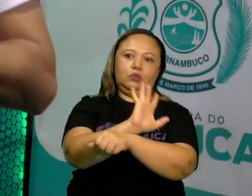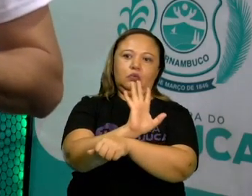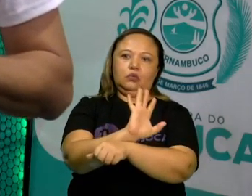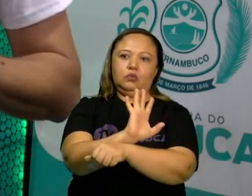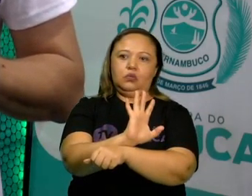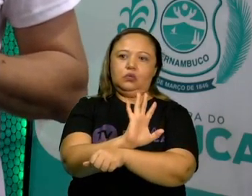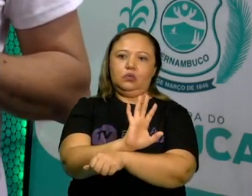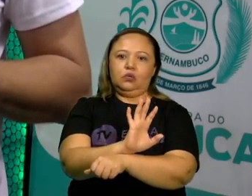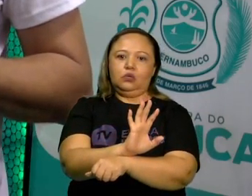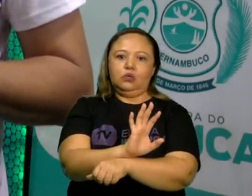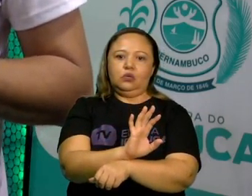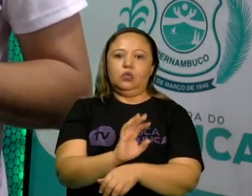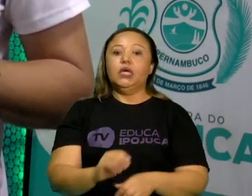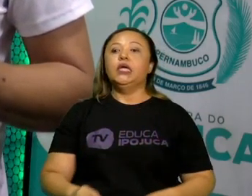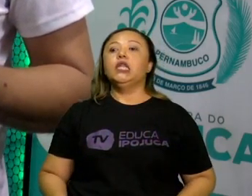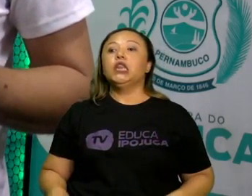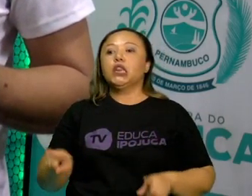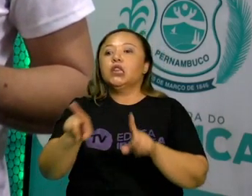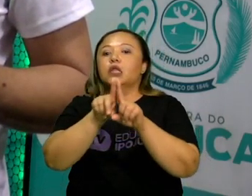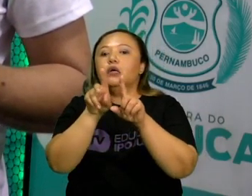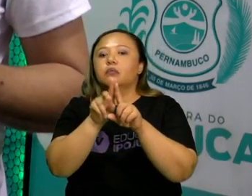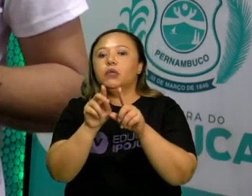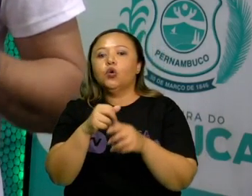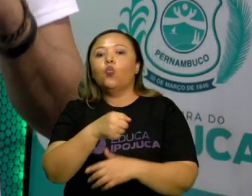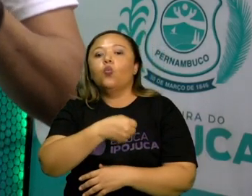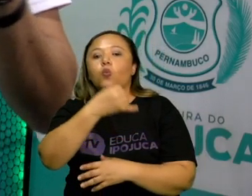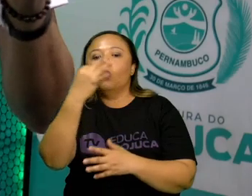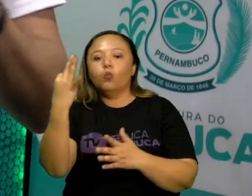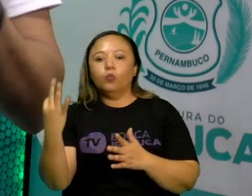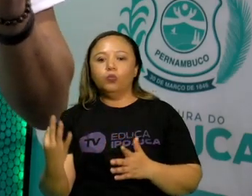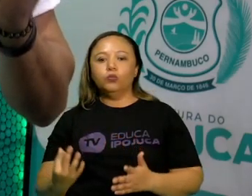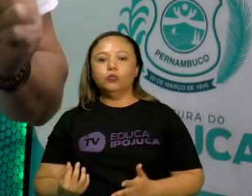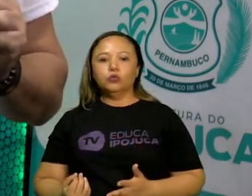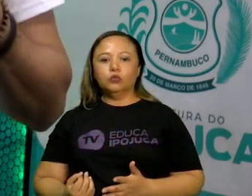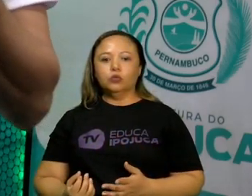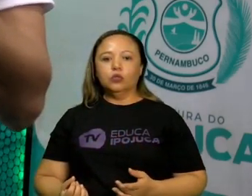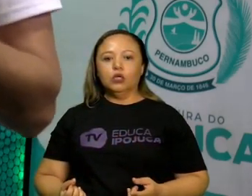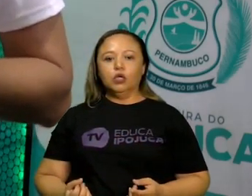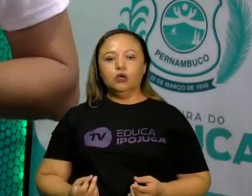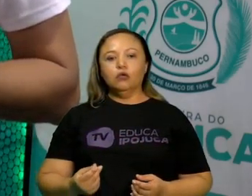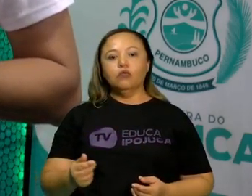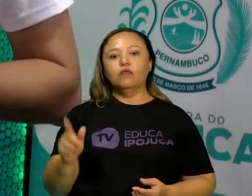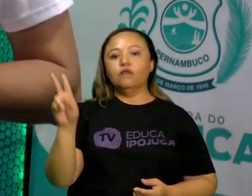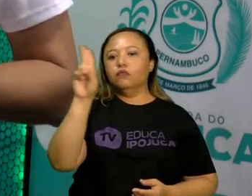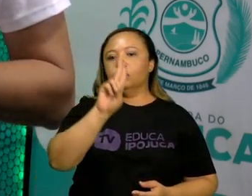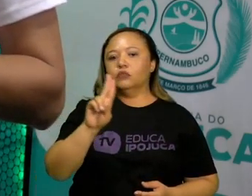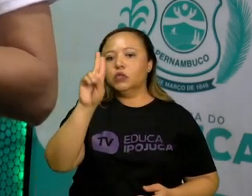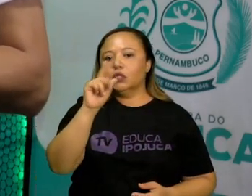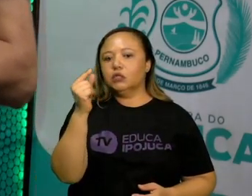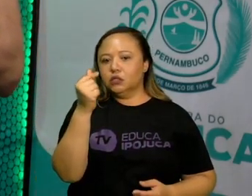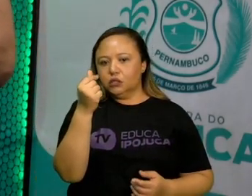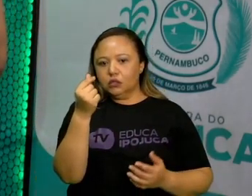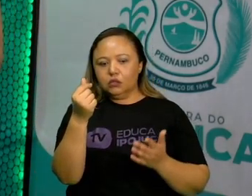vai ter uma coisa chamada orçamento. Ok? Porque sem orçamento a gente não faz nada, sem dinheiro a gente não faz nada.